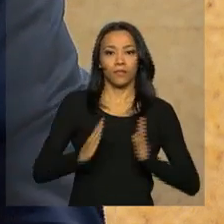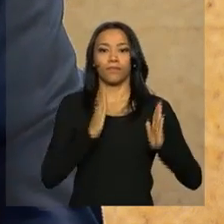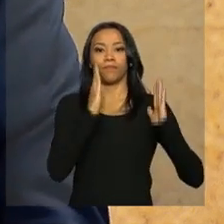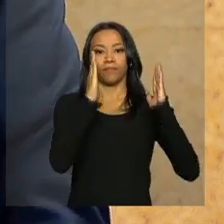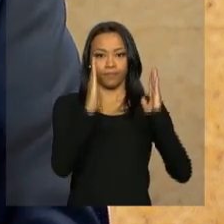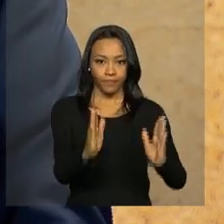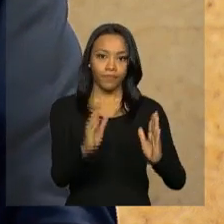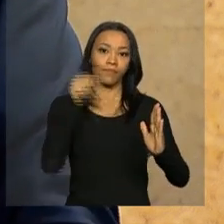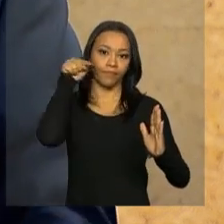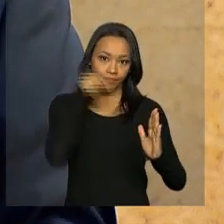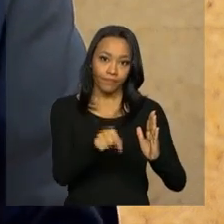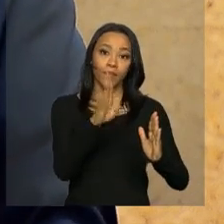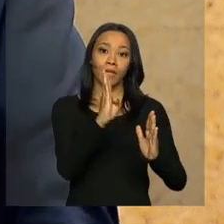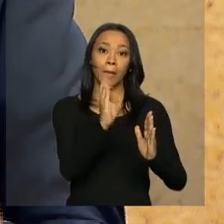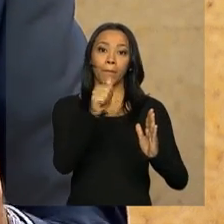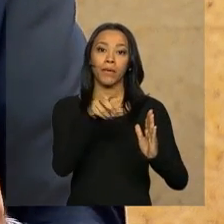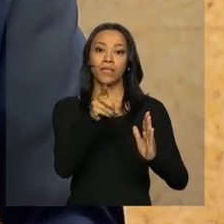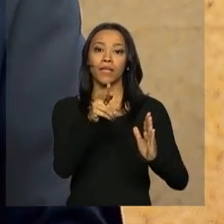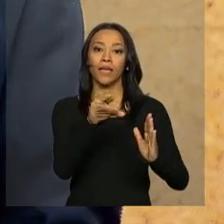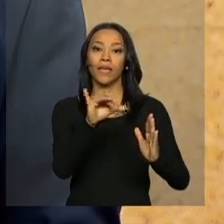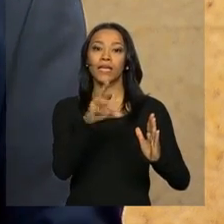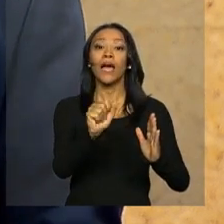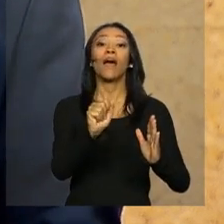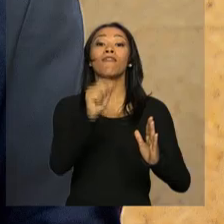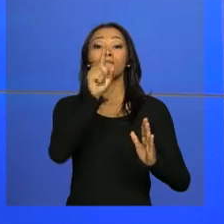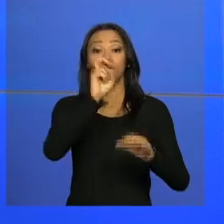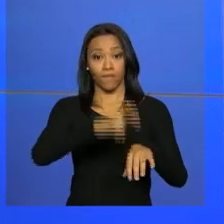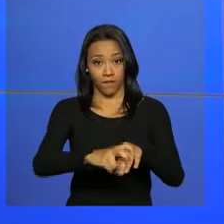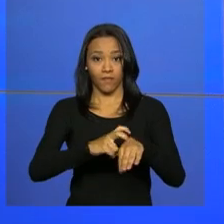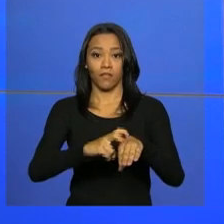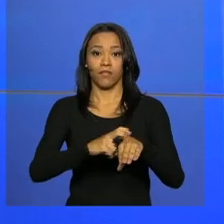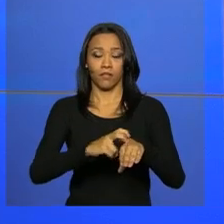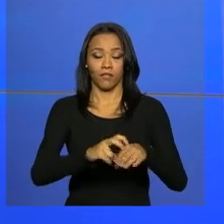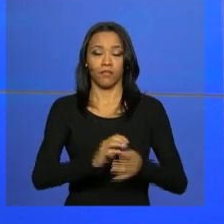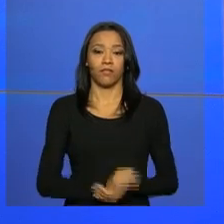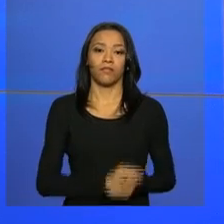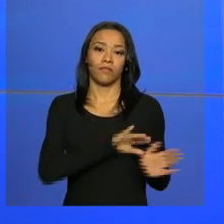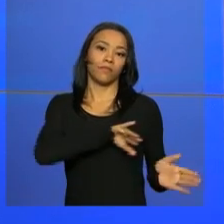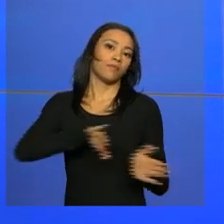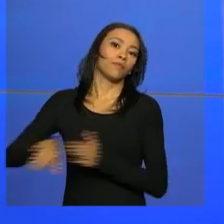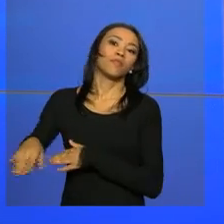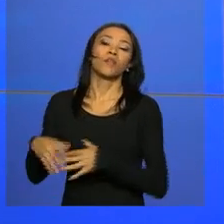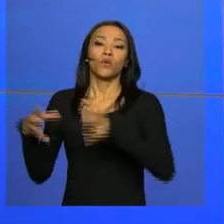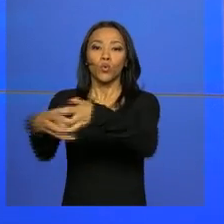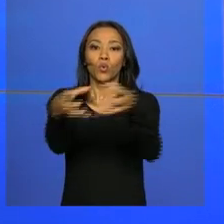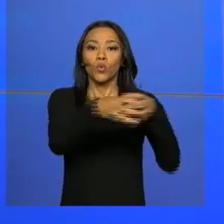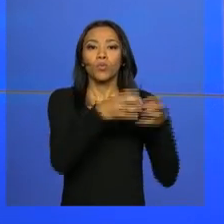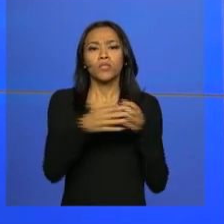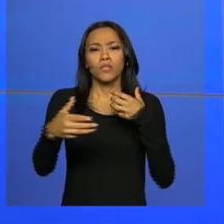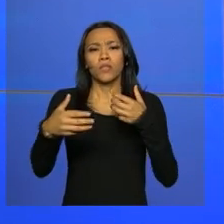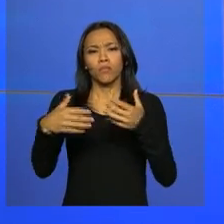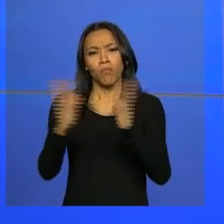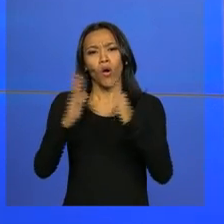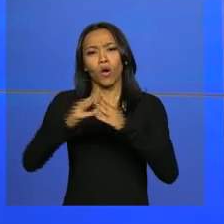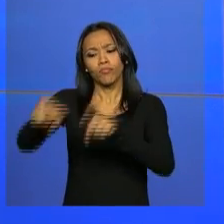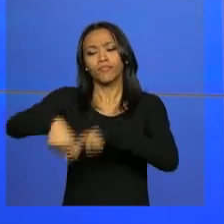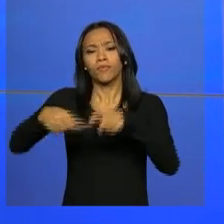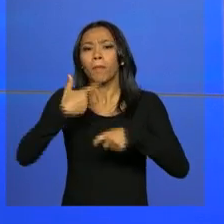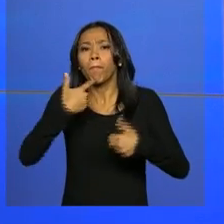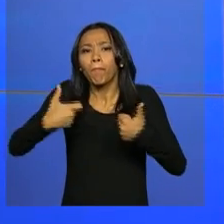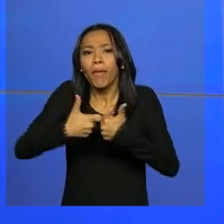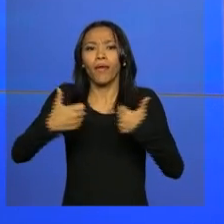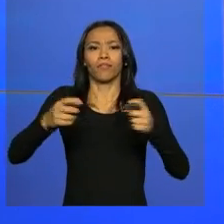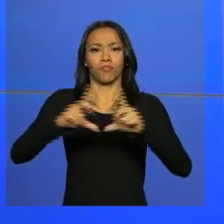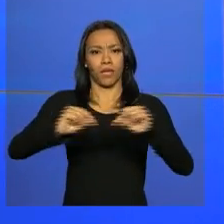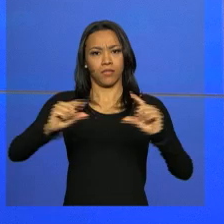em regime de bandeira verde. Comunidades rurais localizadas aqui no Distrito Federal